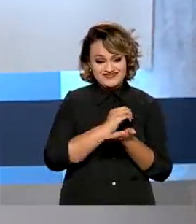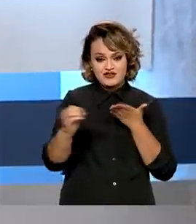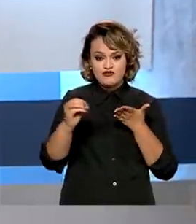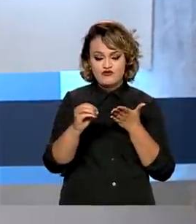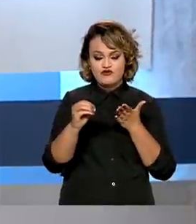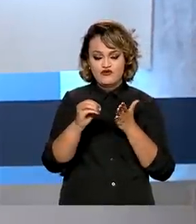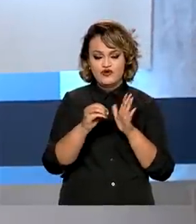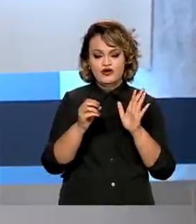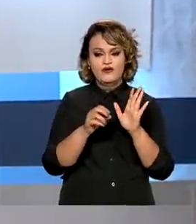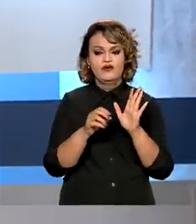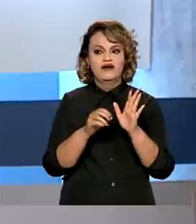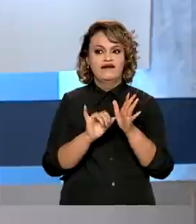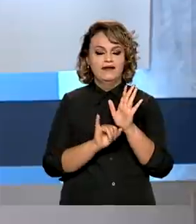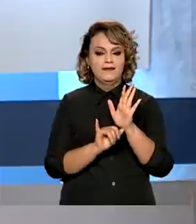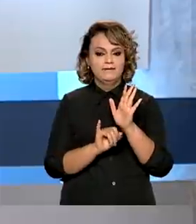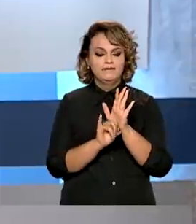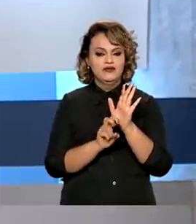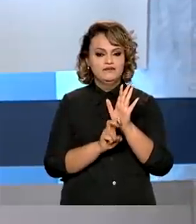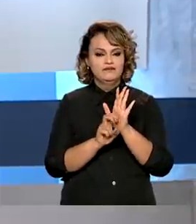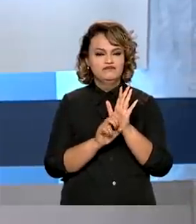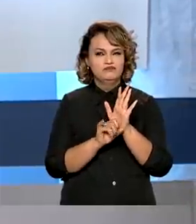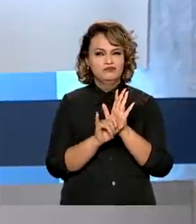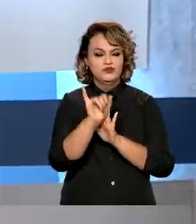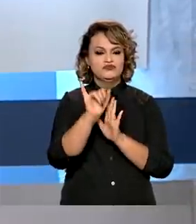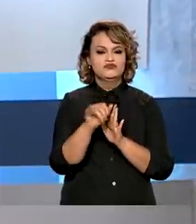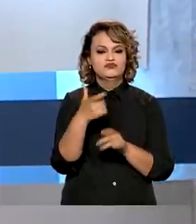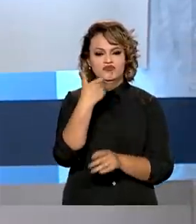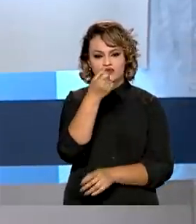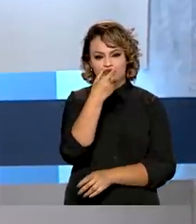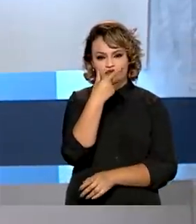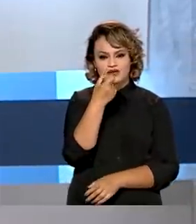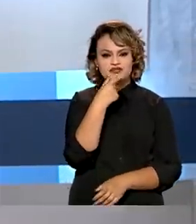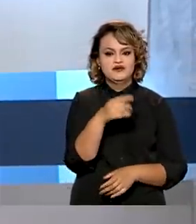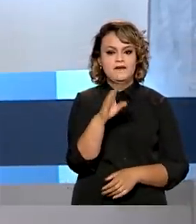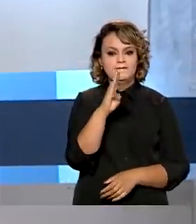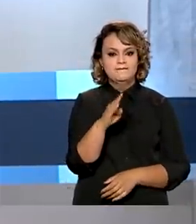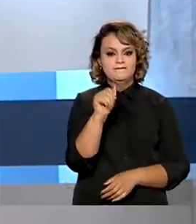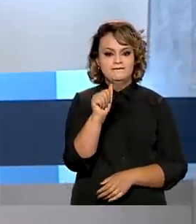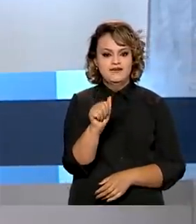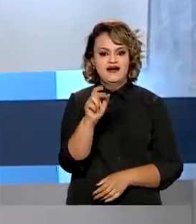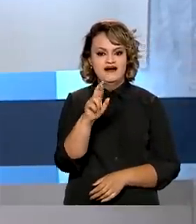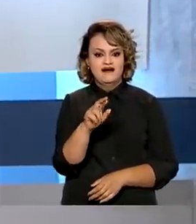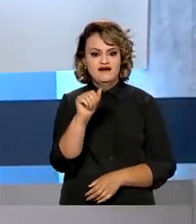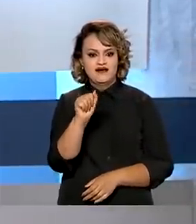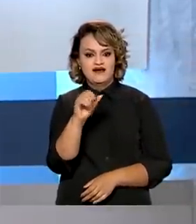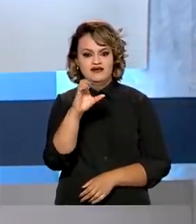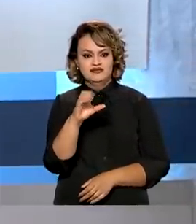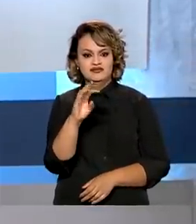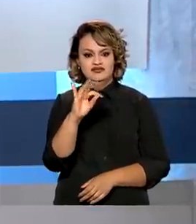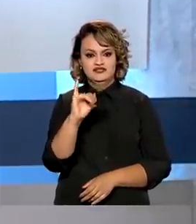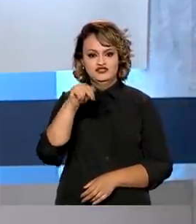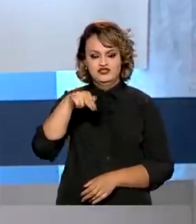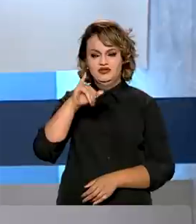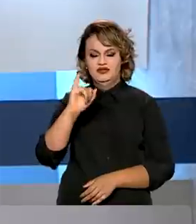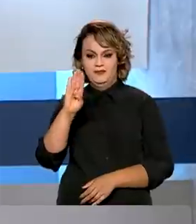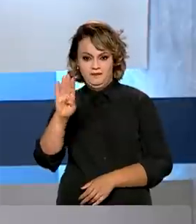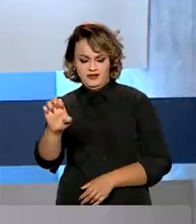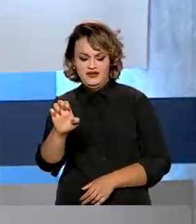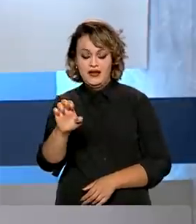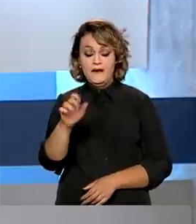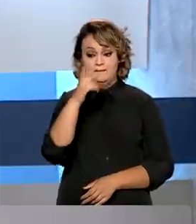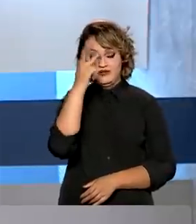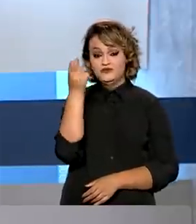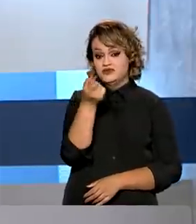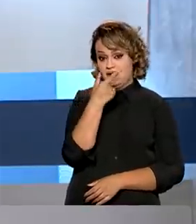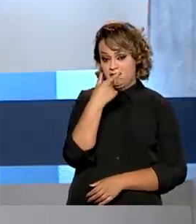imposto de importação do medicamento Baracitinib. O remédio é usado em pacientes hospitalizados devido à